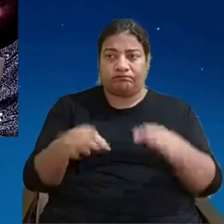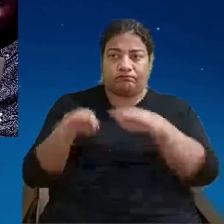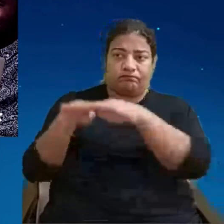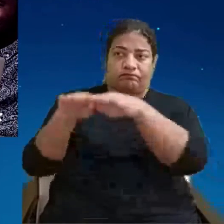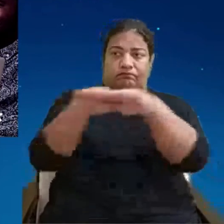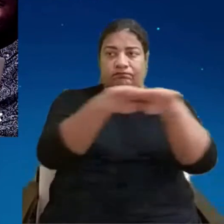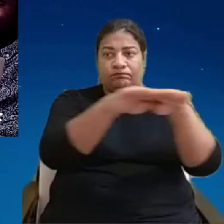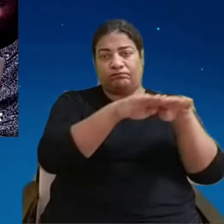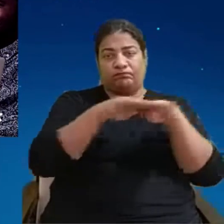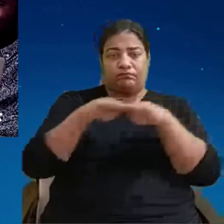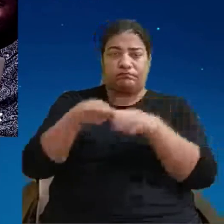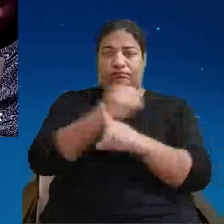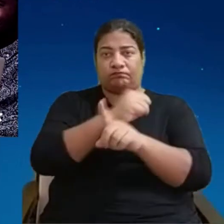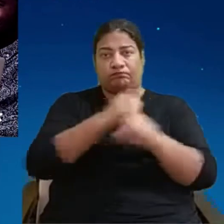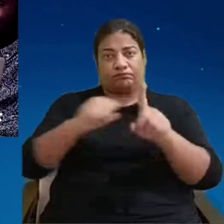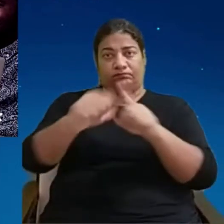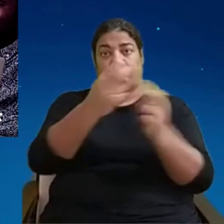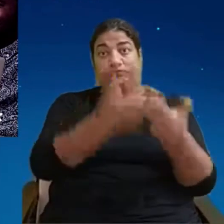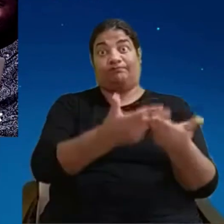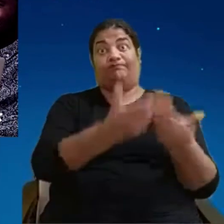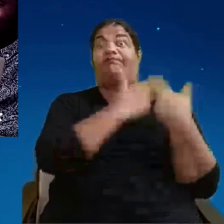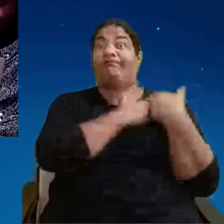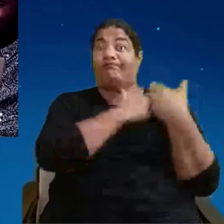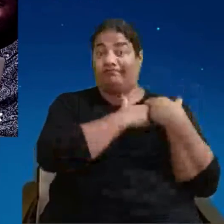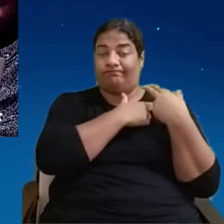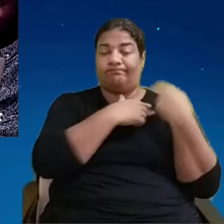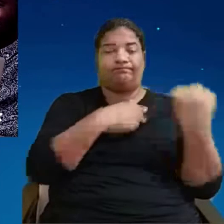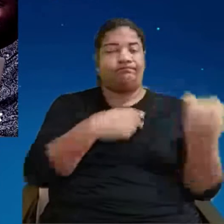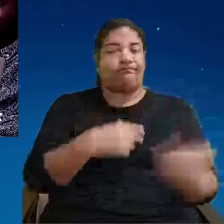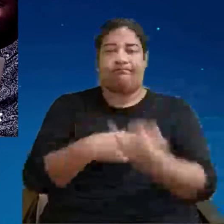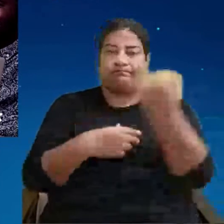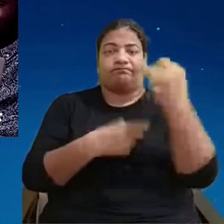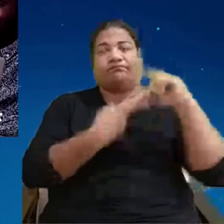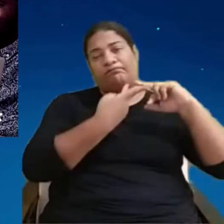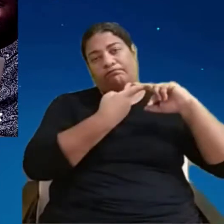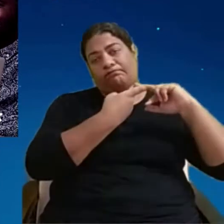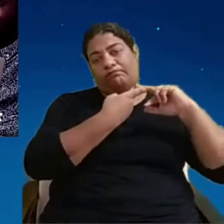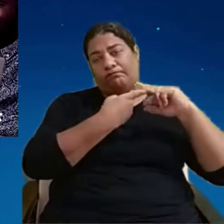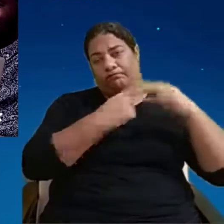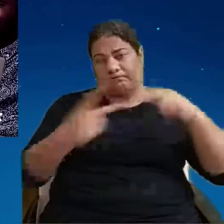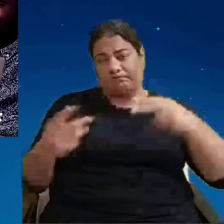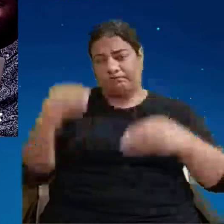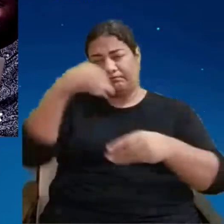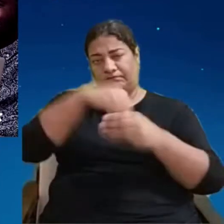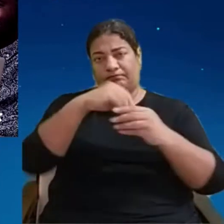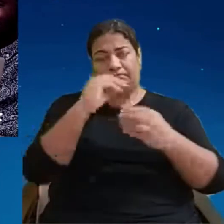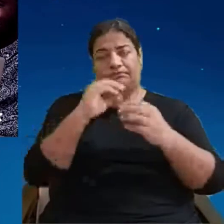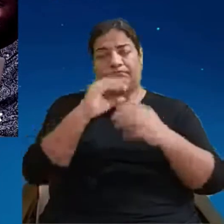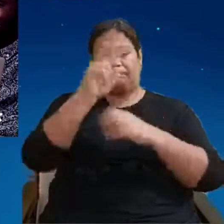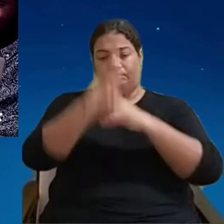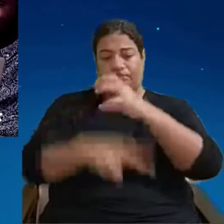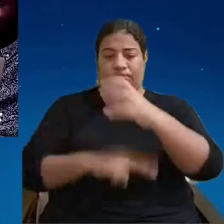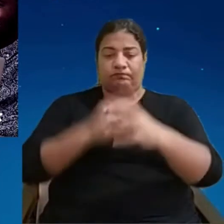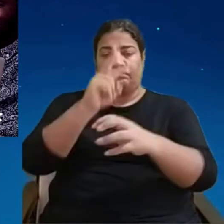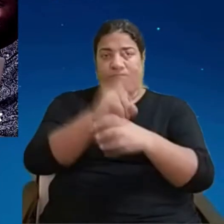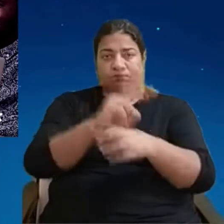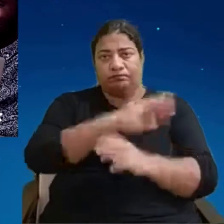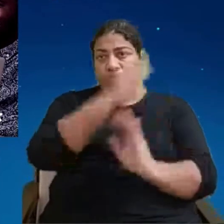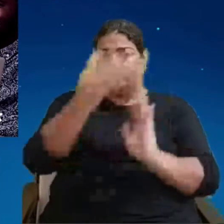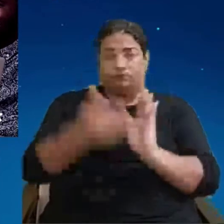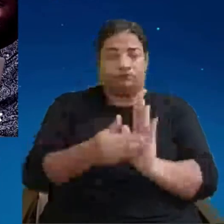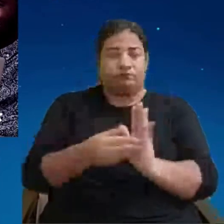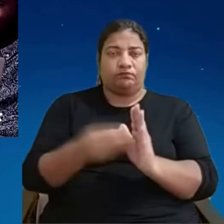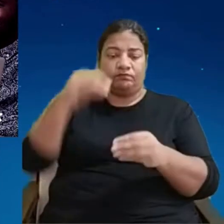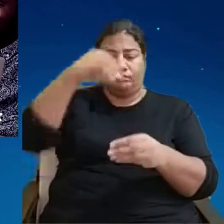responsável que são os pilares nossos DNA sustentável tem vivo para todos tem todos na vivo e é isso que a gente acredita